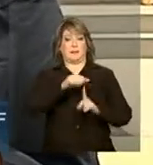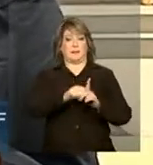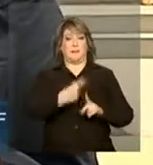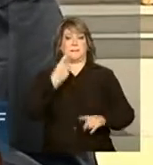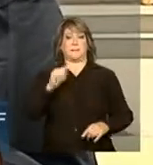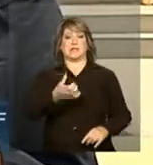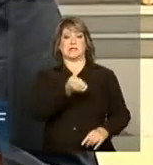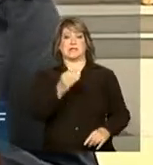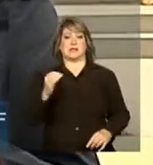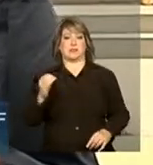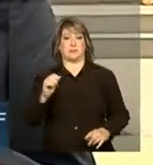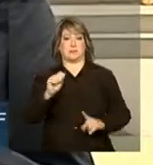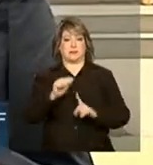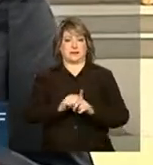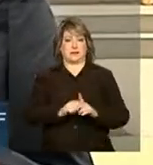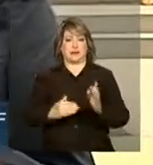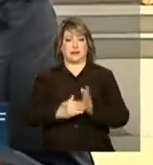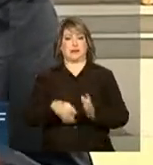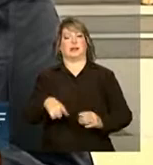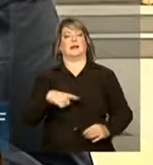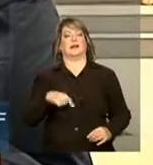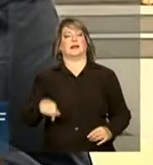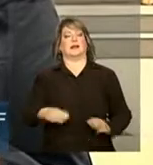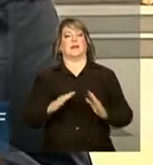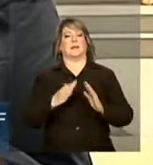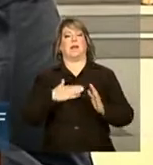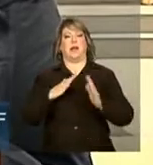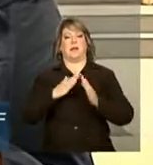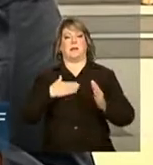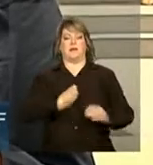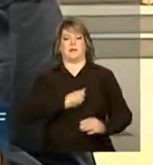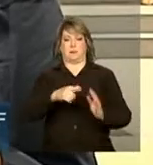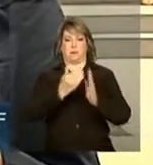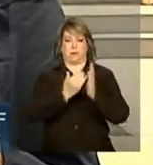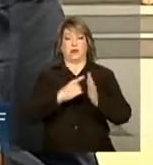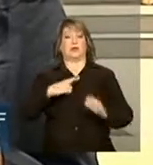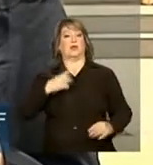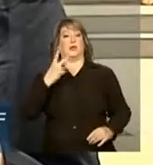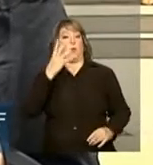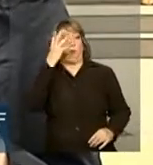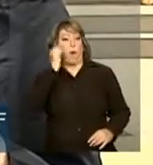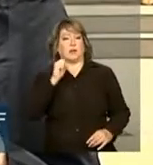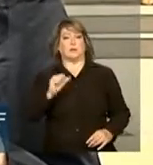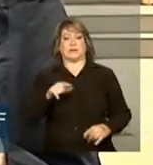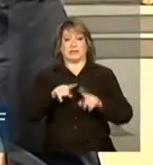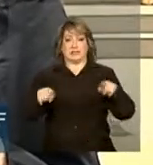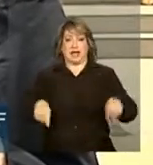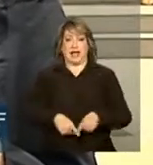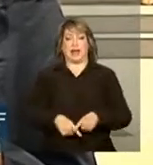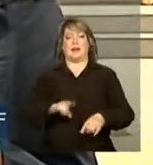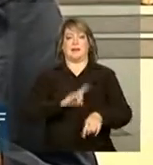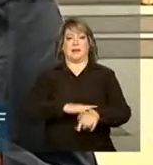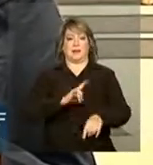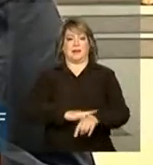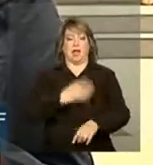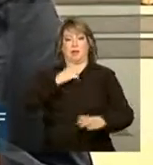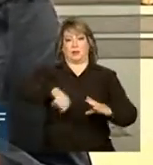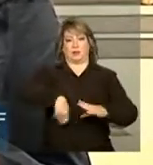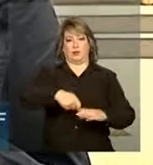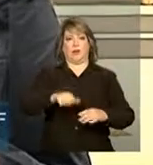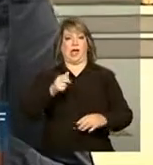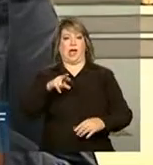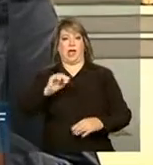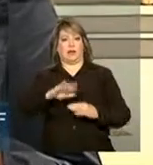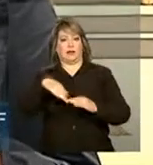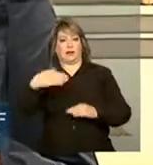a faixa 1 do programa Minha Casa Minha Vida. Os apartamentos têm dois quartos, sala, banheiro, cozinha, área externa, área